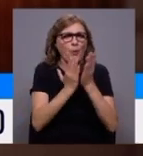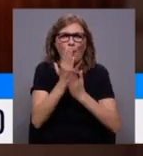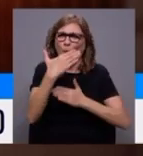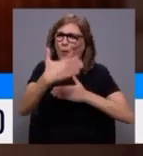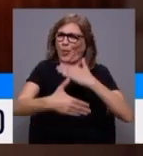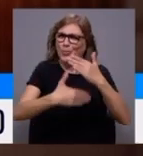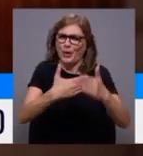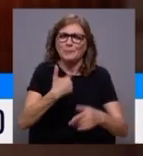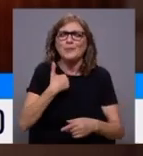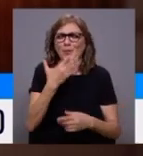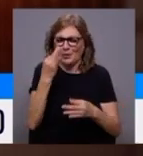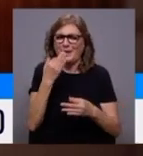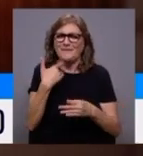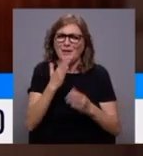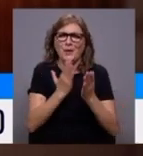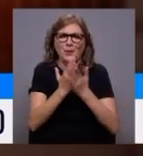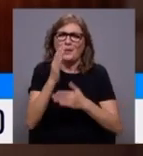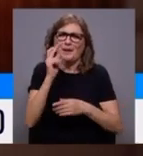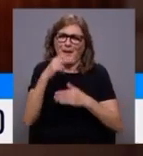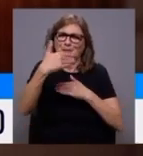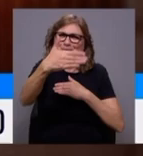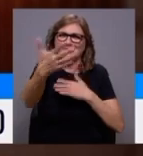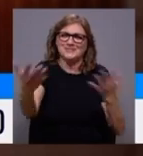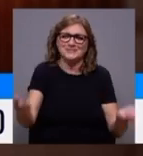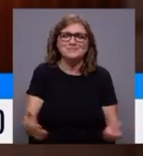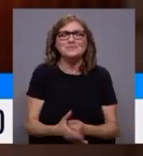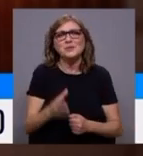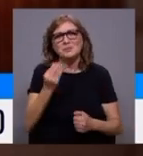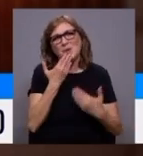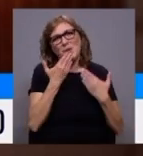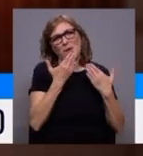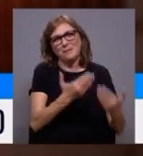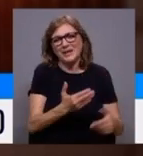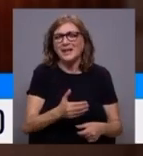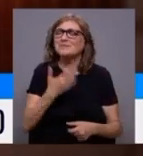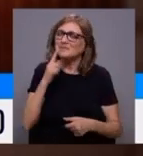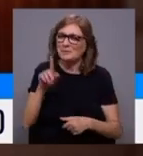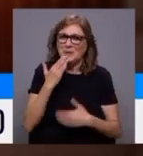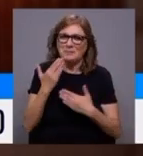e que, acredito, continuará a ter por muito tempo. José Luís Peixoto, muito obrigado. Obrigado também. Obrigado. Obrigado.